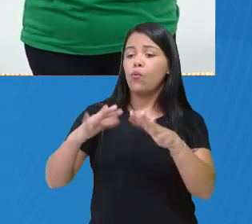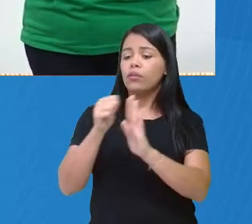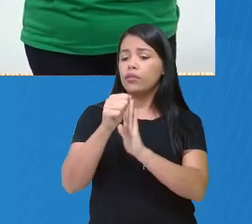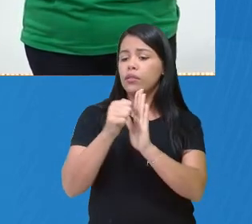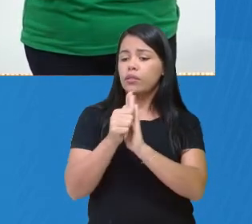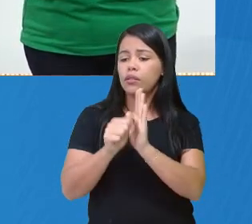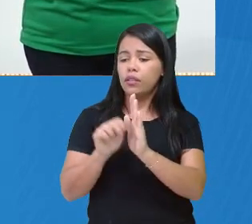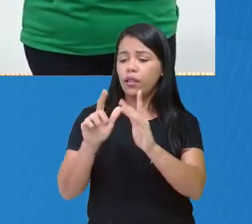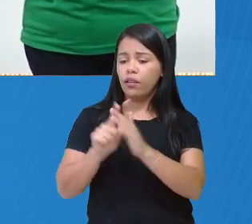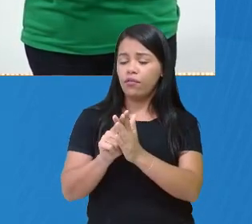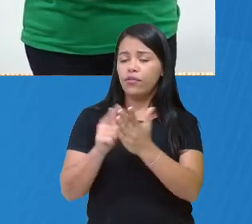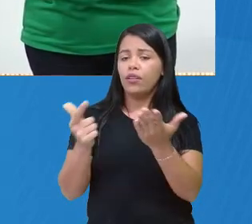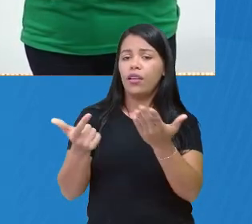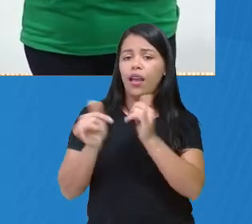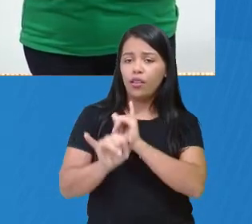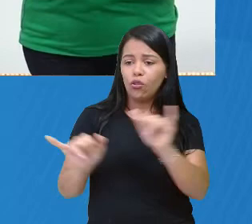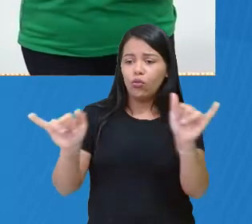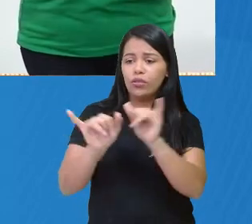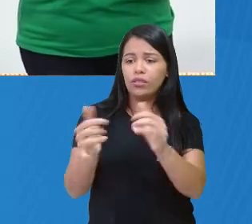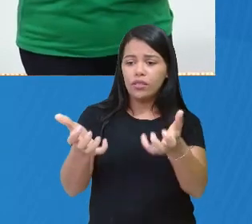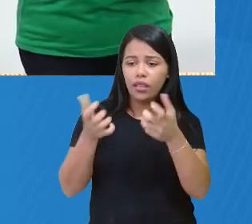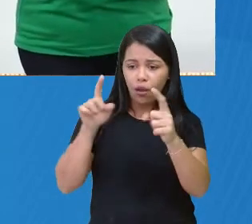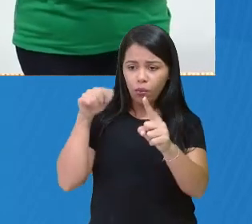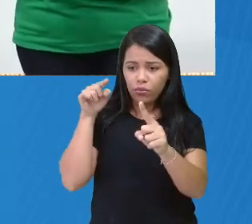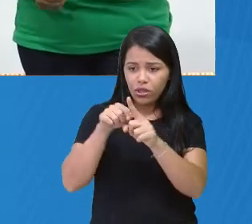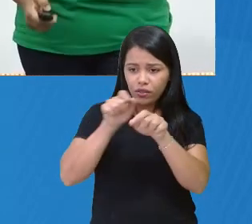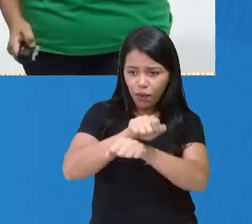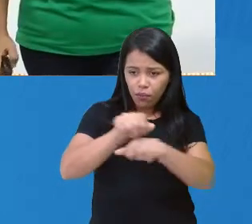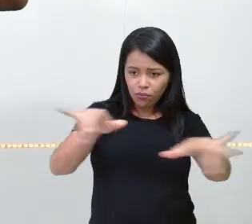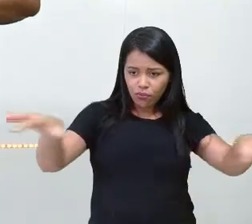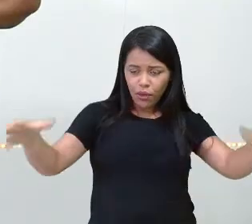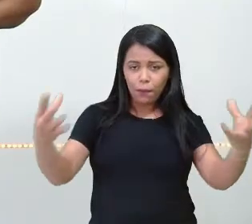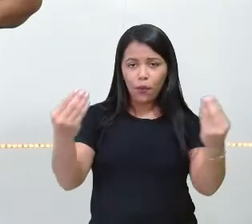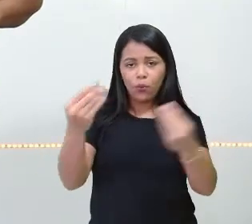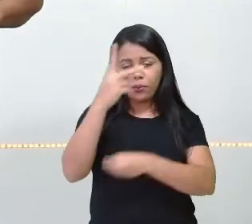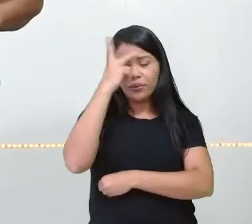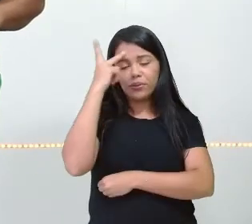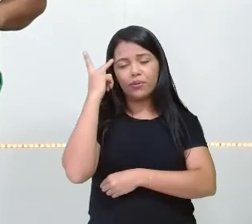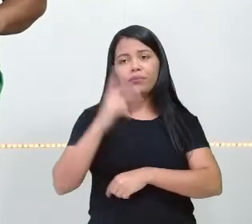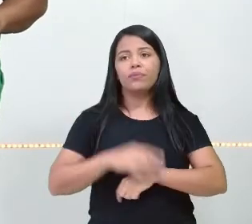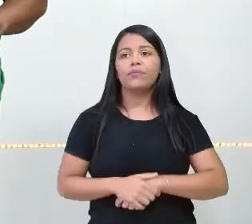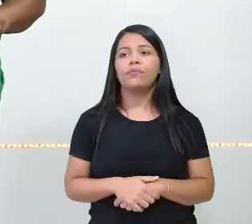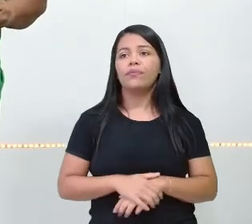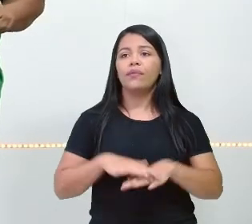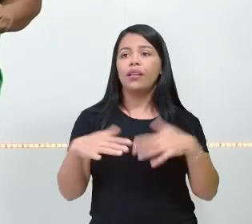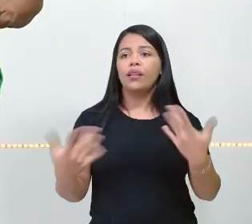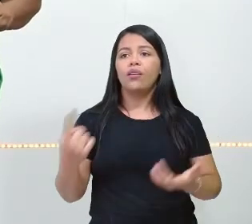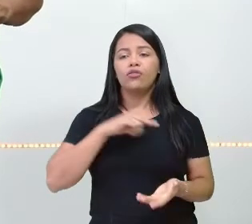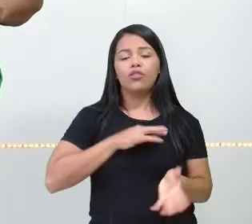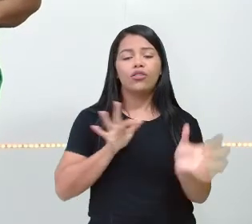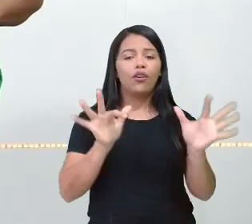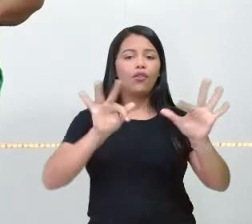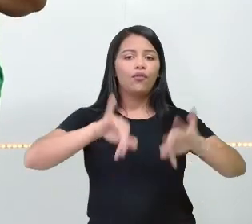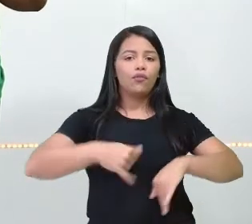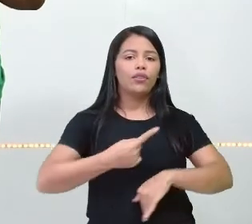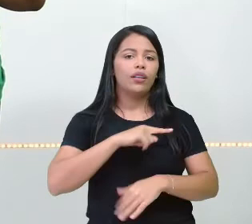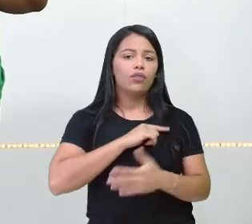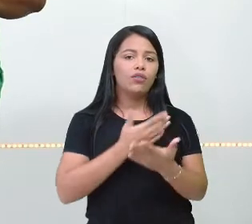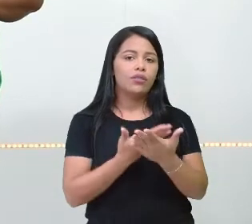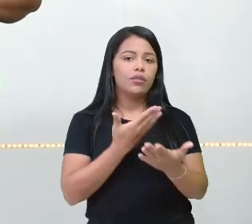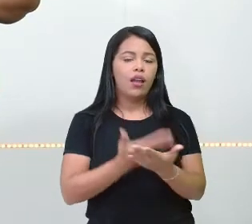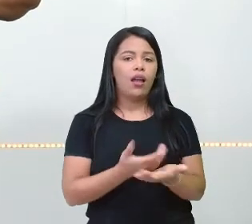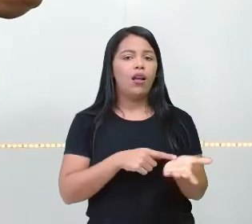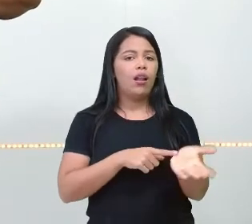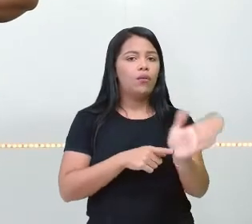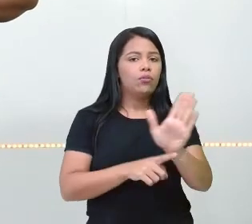várias pessoas que irão ler esta matéria. Tá? Muito bem. Bem, estamos chegando ao final de nossa aula e eu